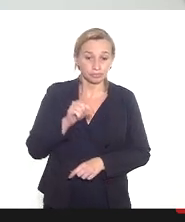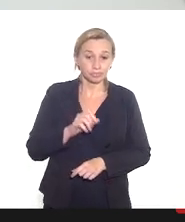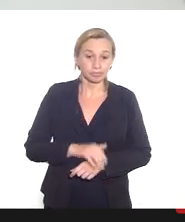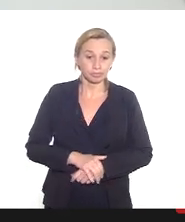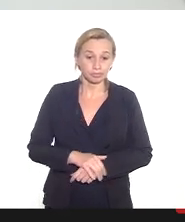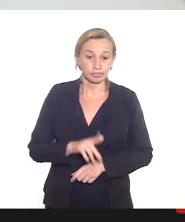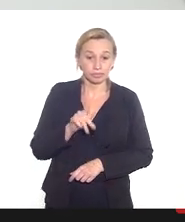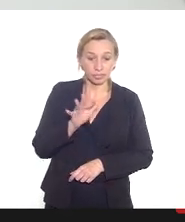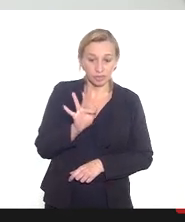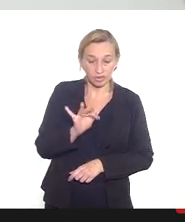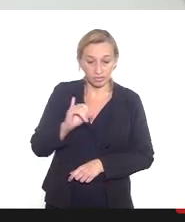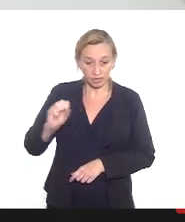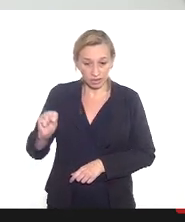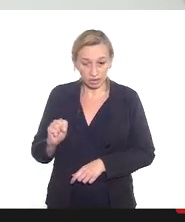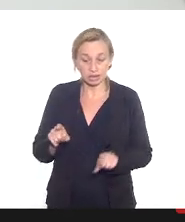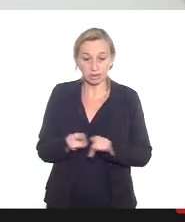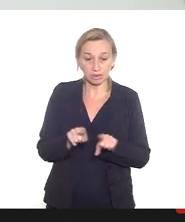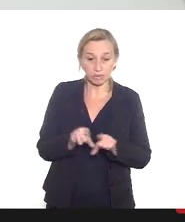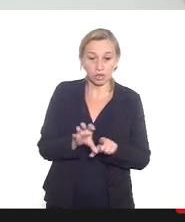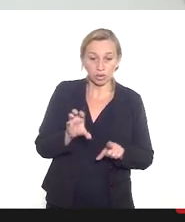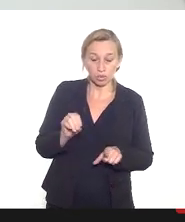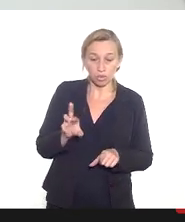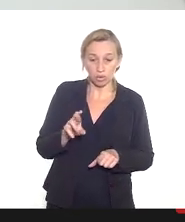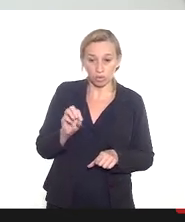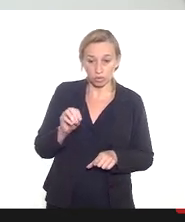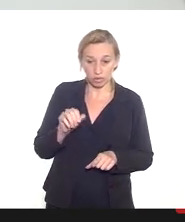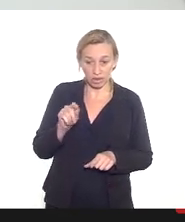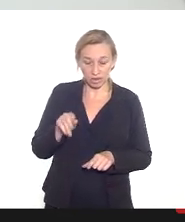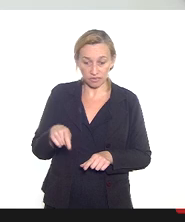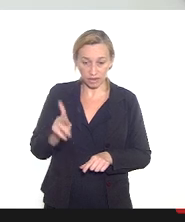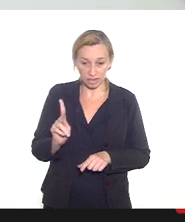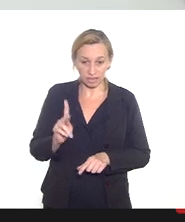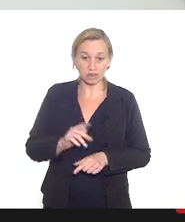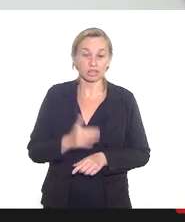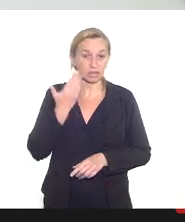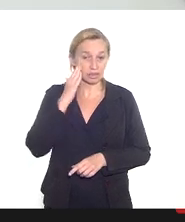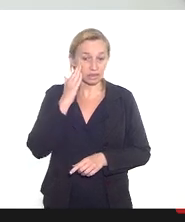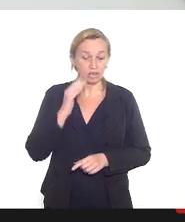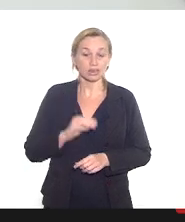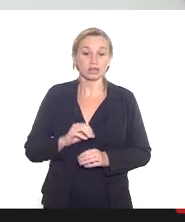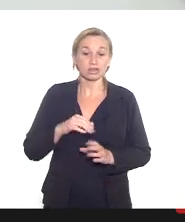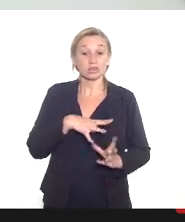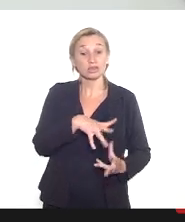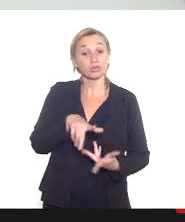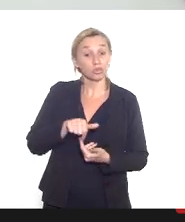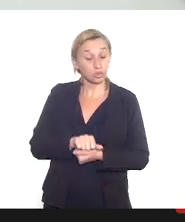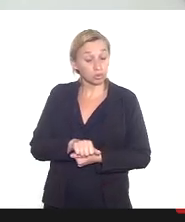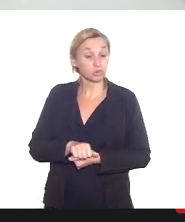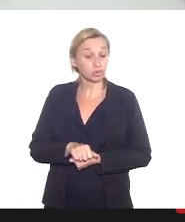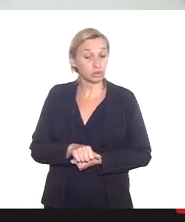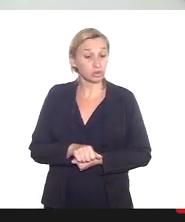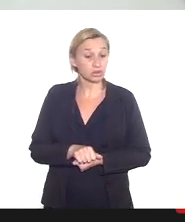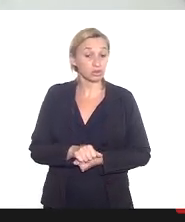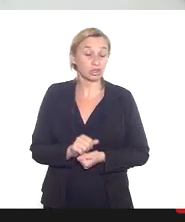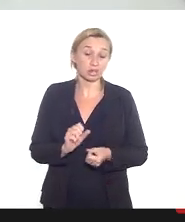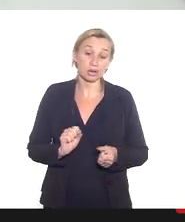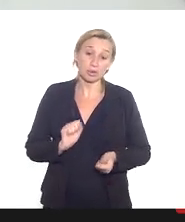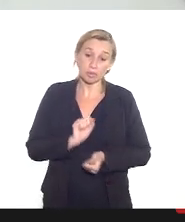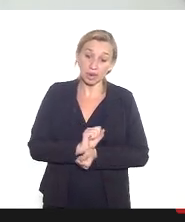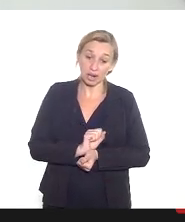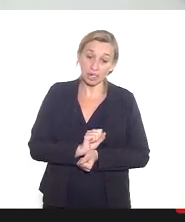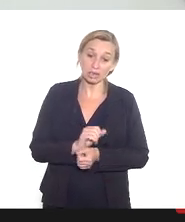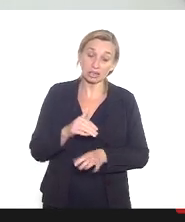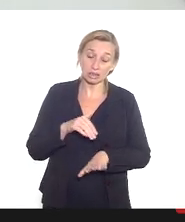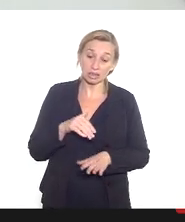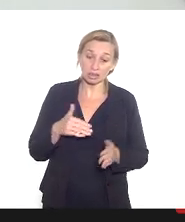pela Pfizer e Coronavac né entendendo esse evento adverso é embora tenha sido isolado até o momento